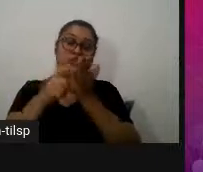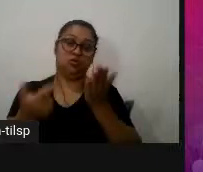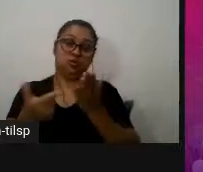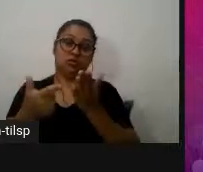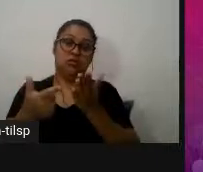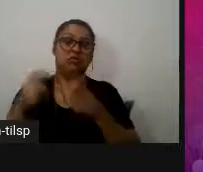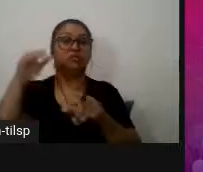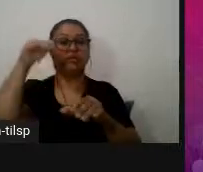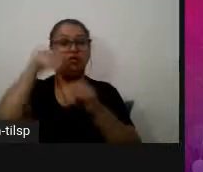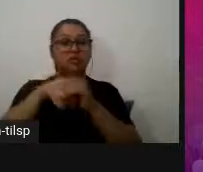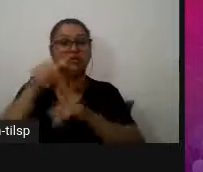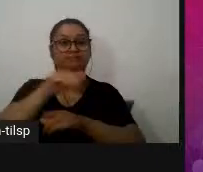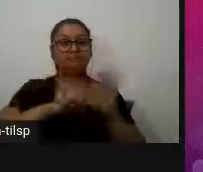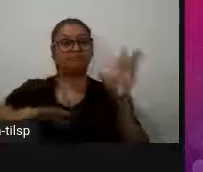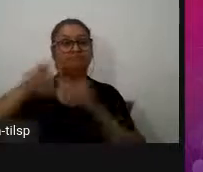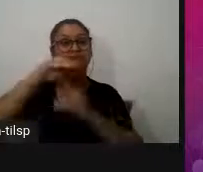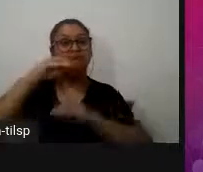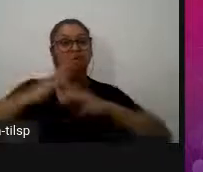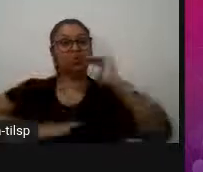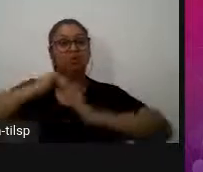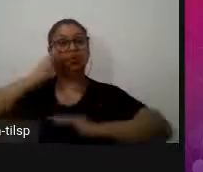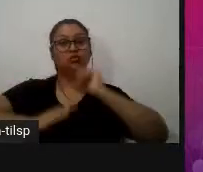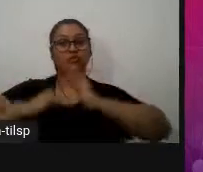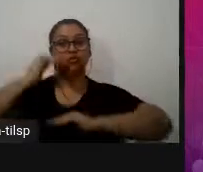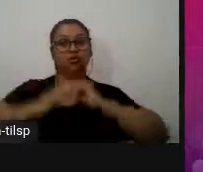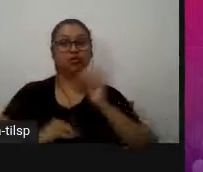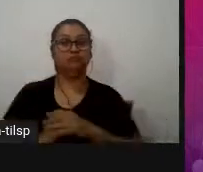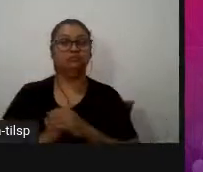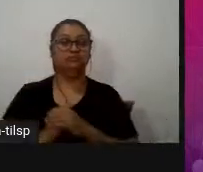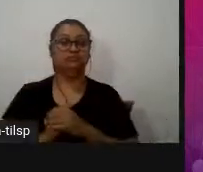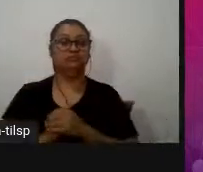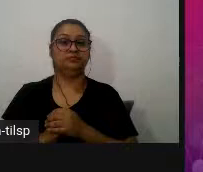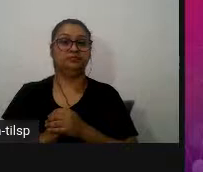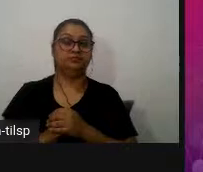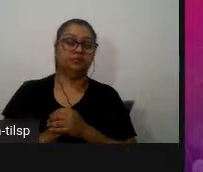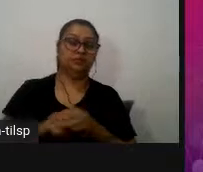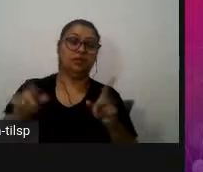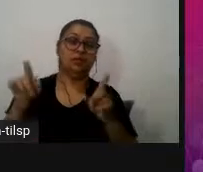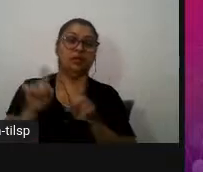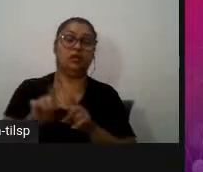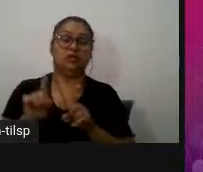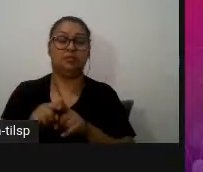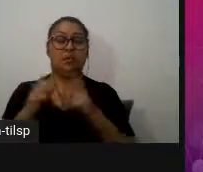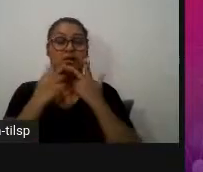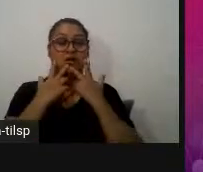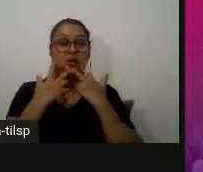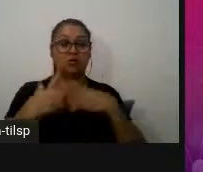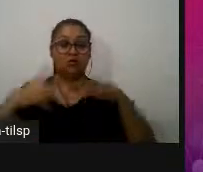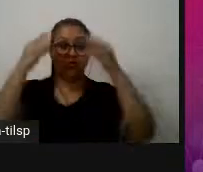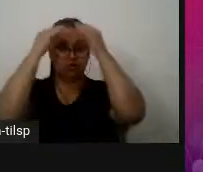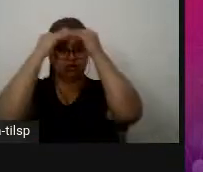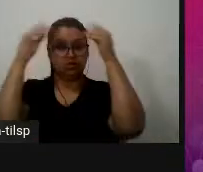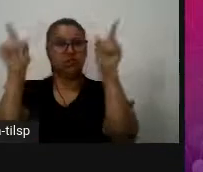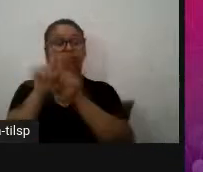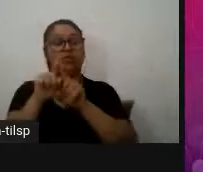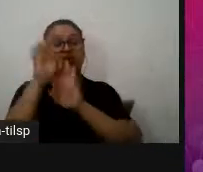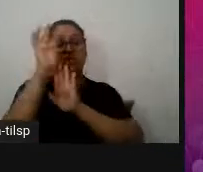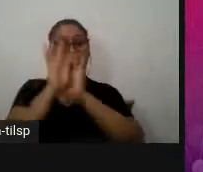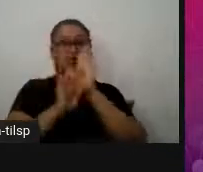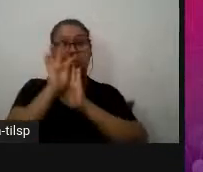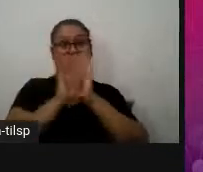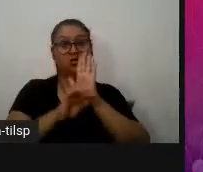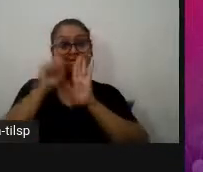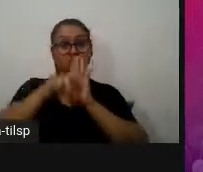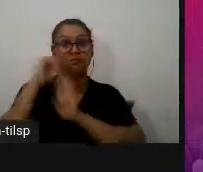também a co-constroem essa caracterização linguística e textual é útil